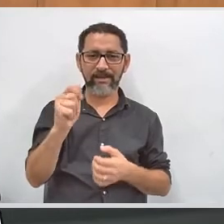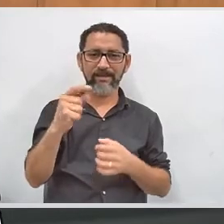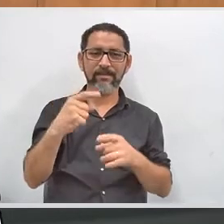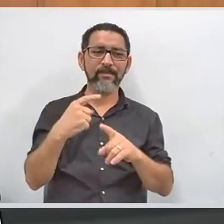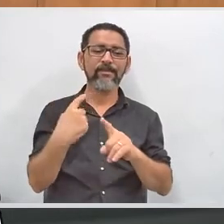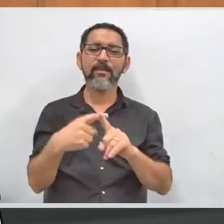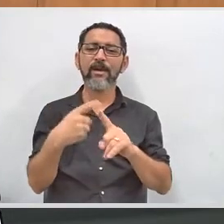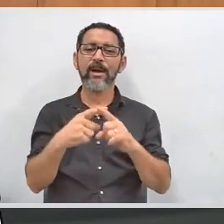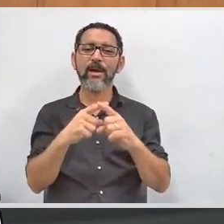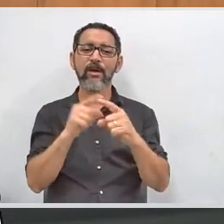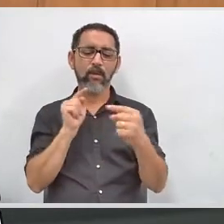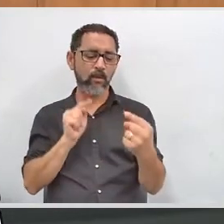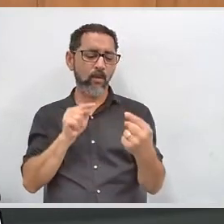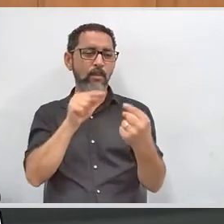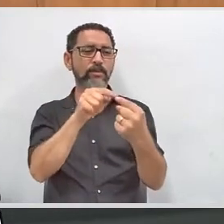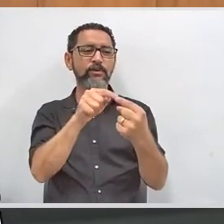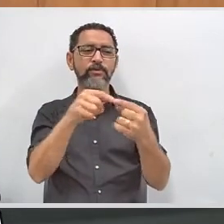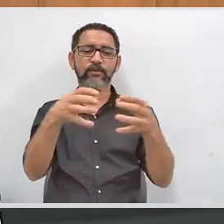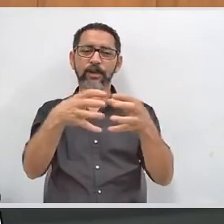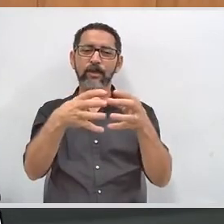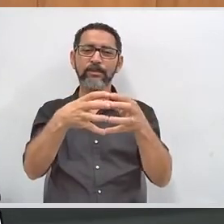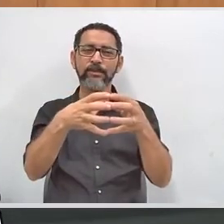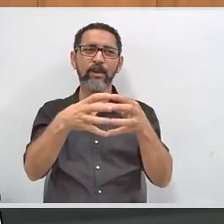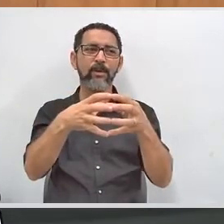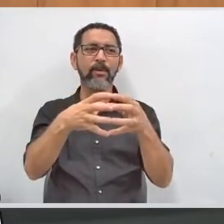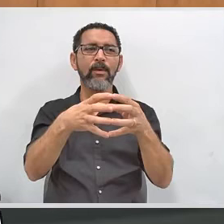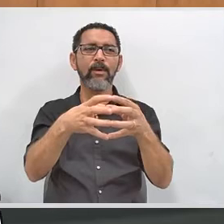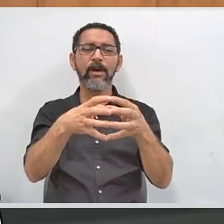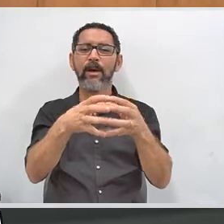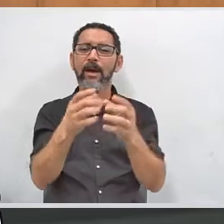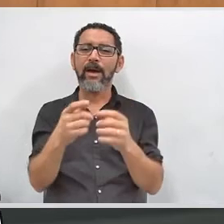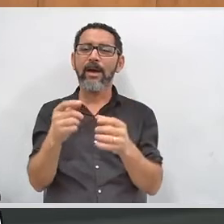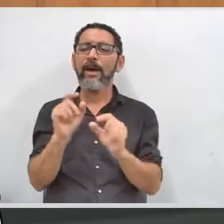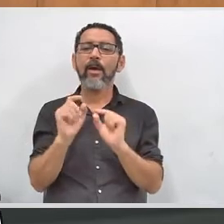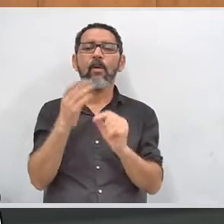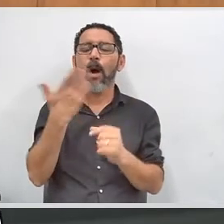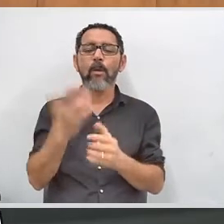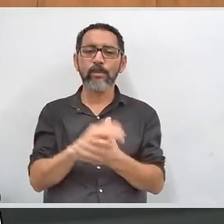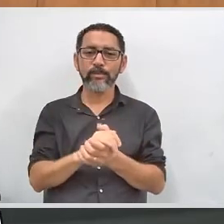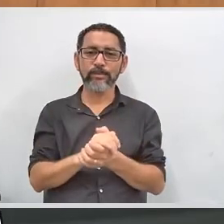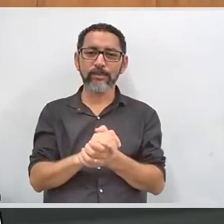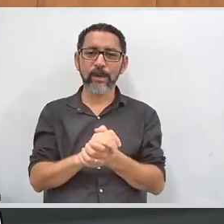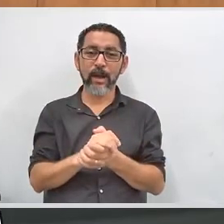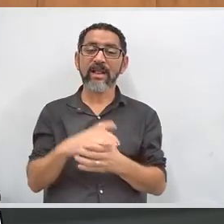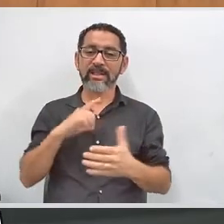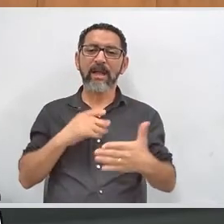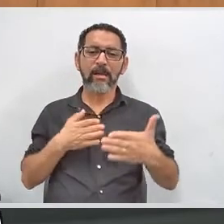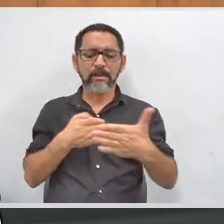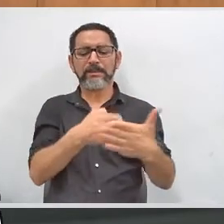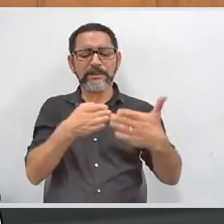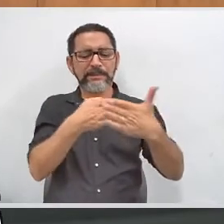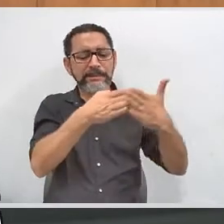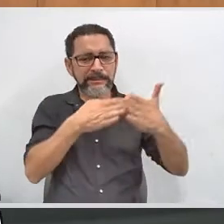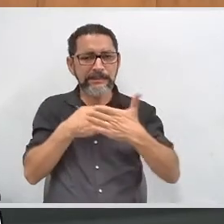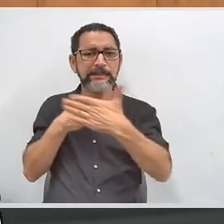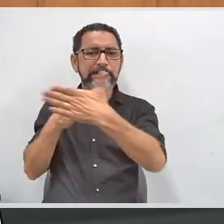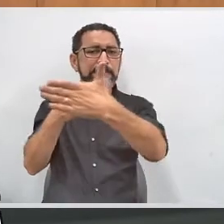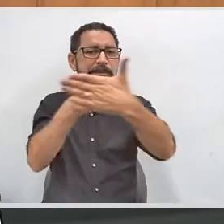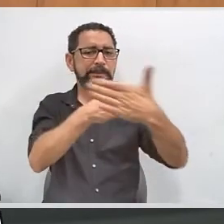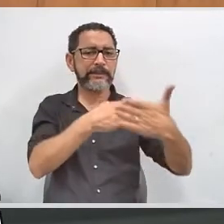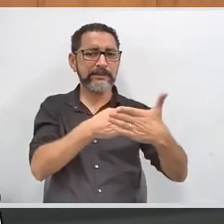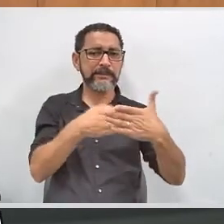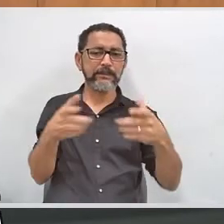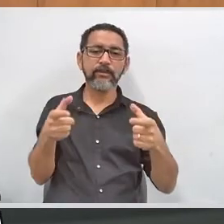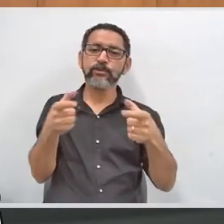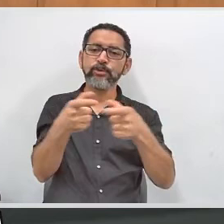grande objetivo da Comissão da Acessibilidade, da Justiça Eleitoral é diminuir as barreiras nos locais de votação e todo